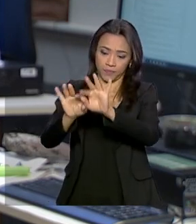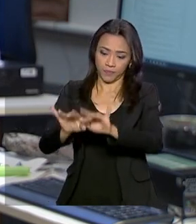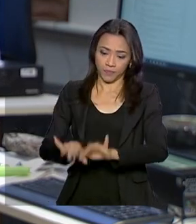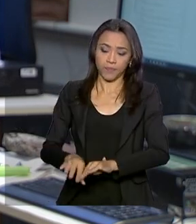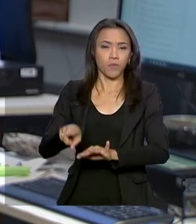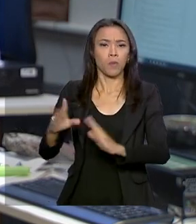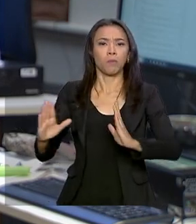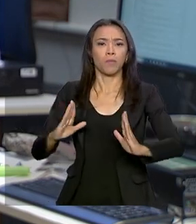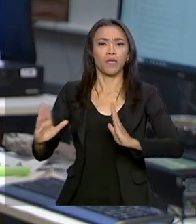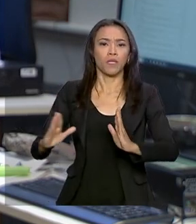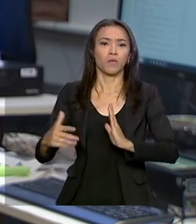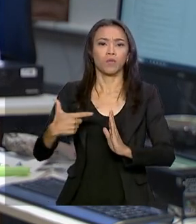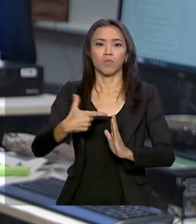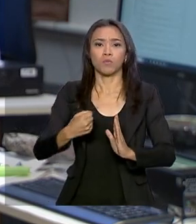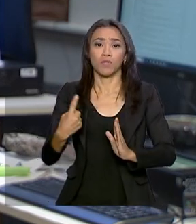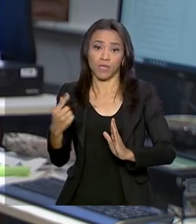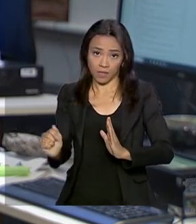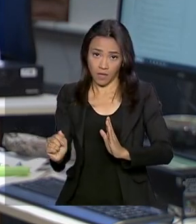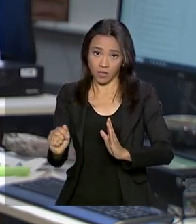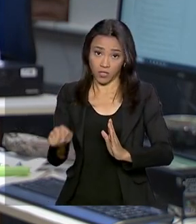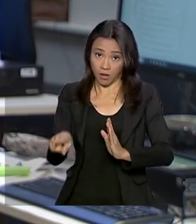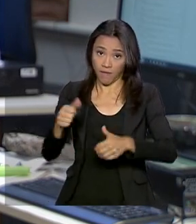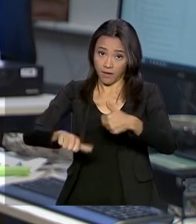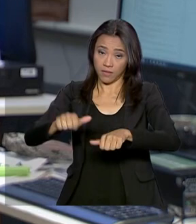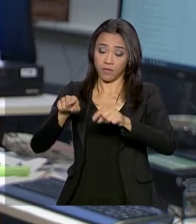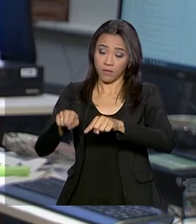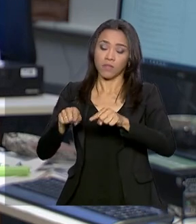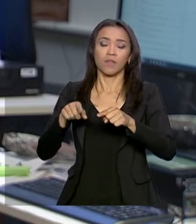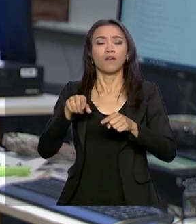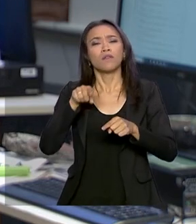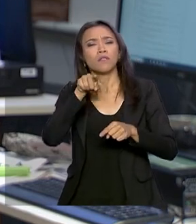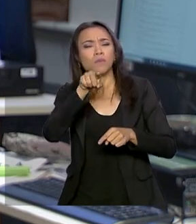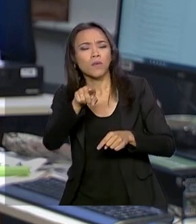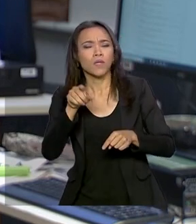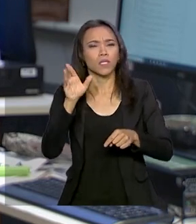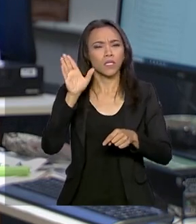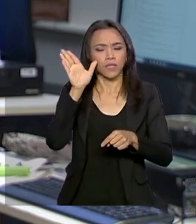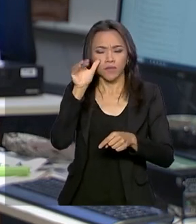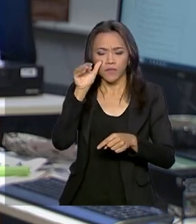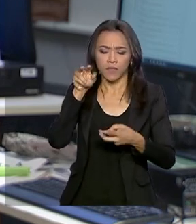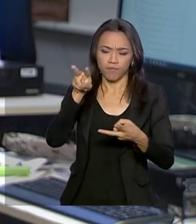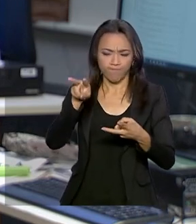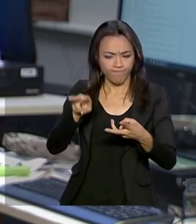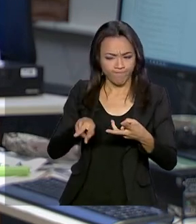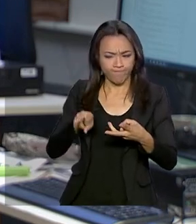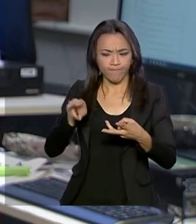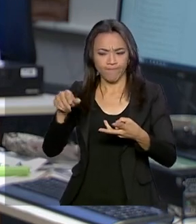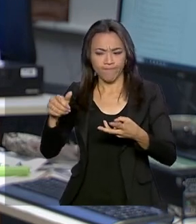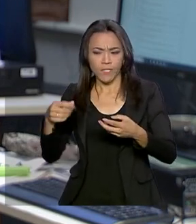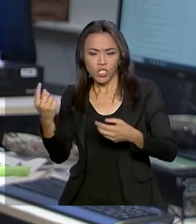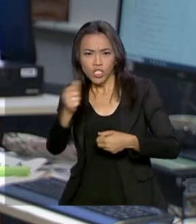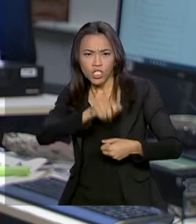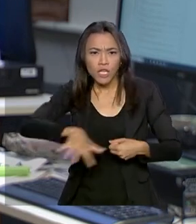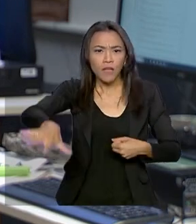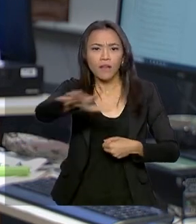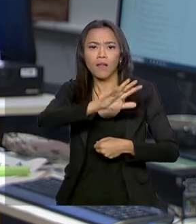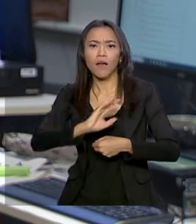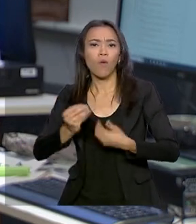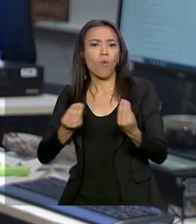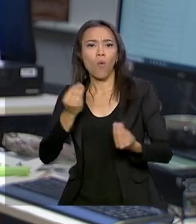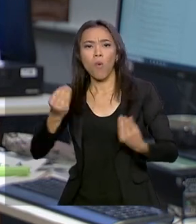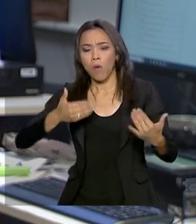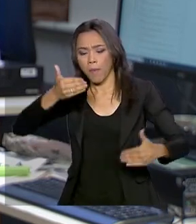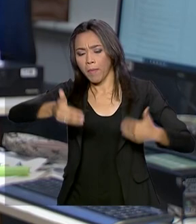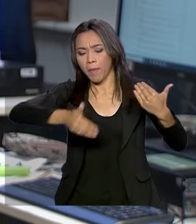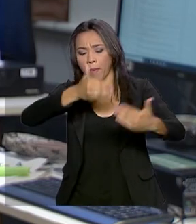de 2017. Fazendo uma média ponderada das diferentes operadoras, o desempenho geral do setor tirou